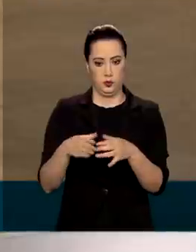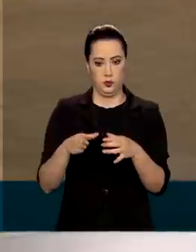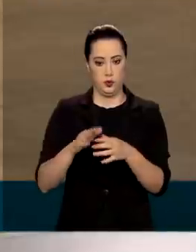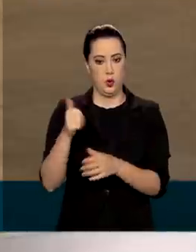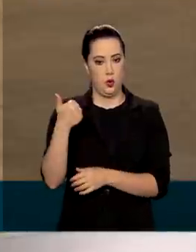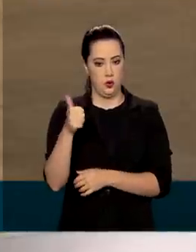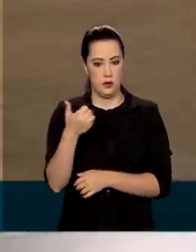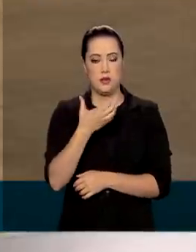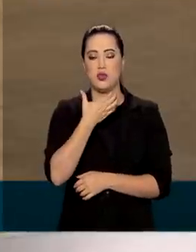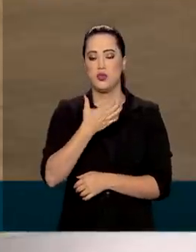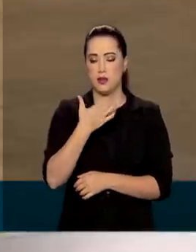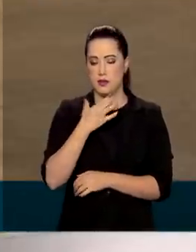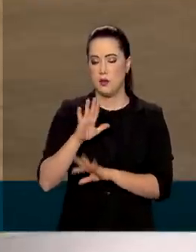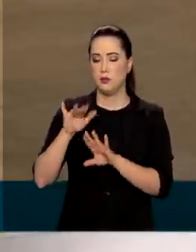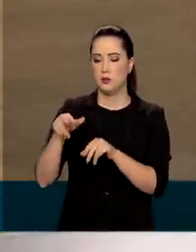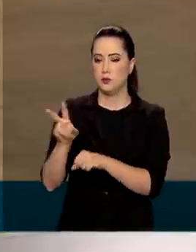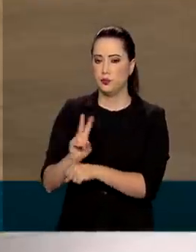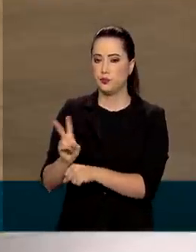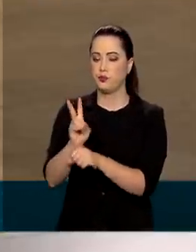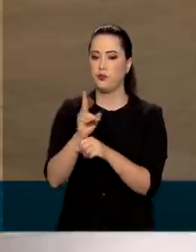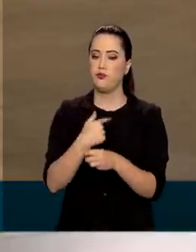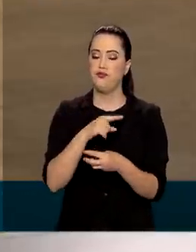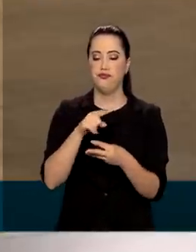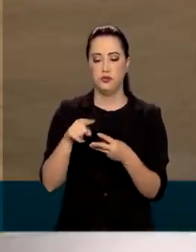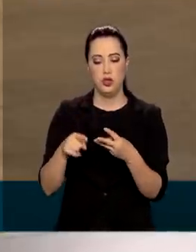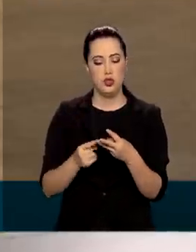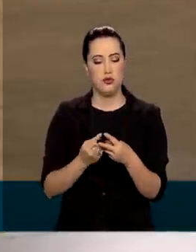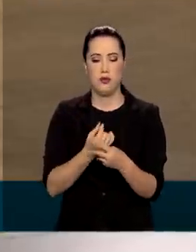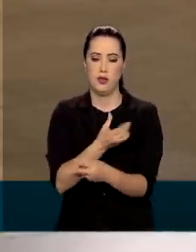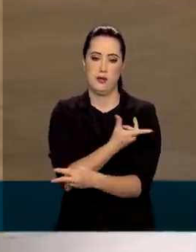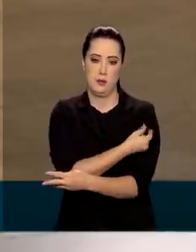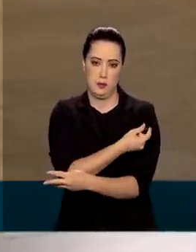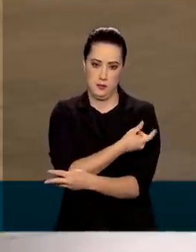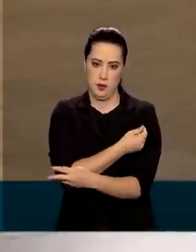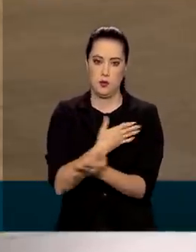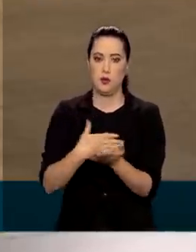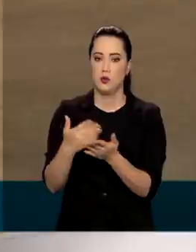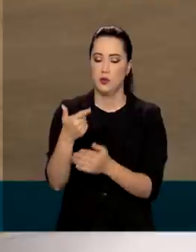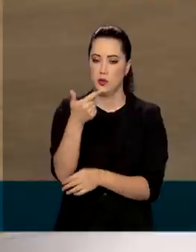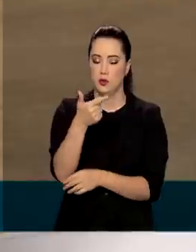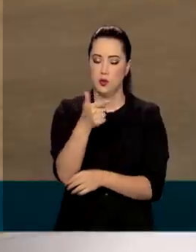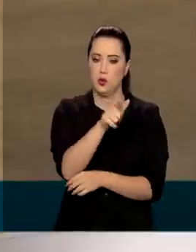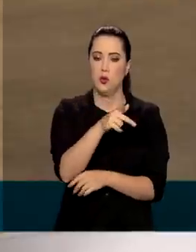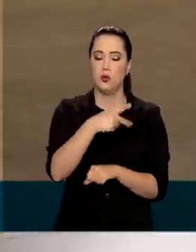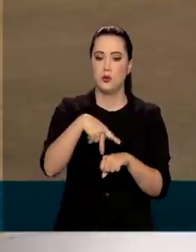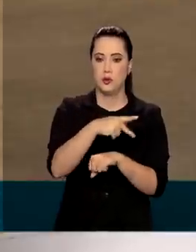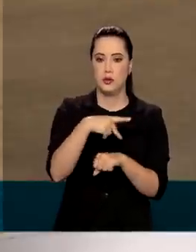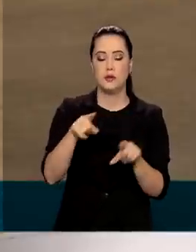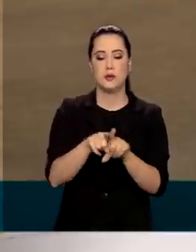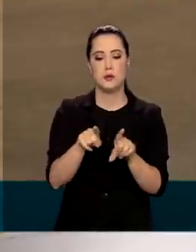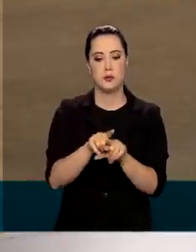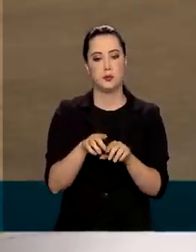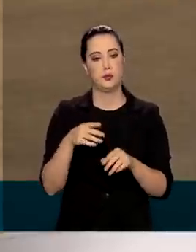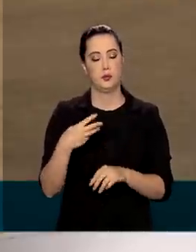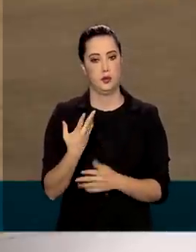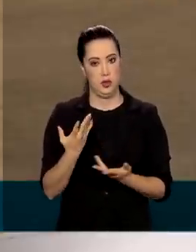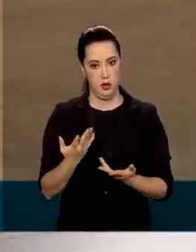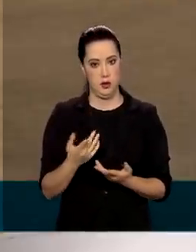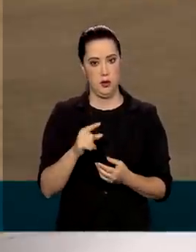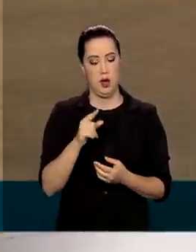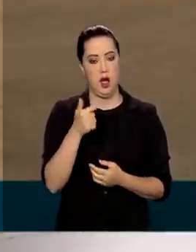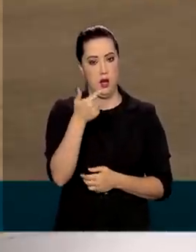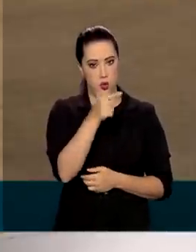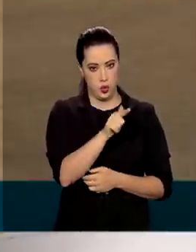11 de dezembro e da Pfizer, que começou a ser aplicada em outros países. A Coronavac e a Janssen